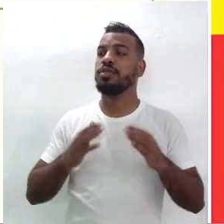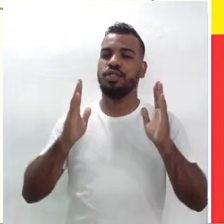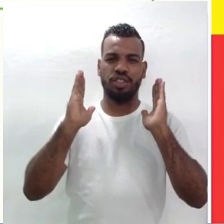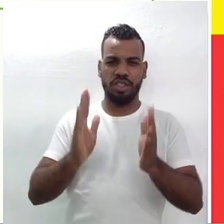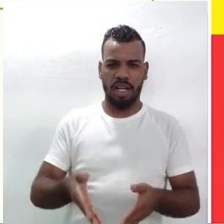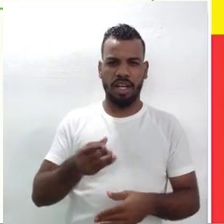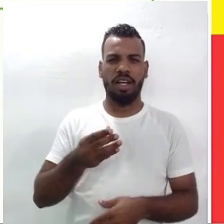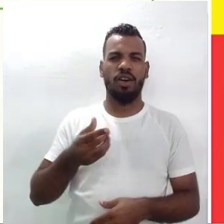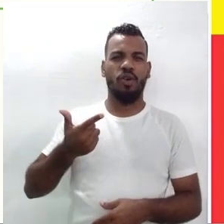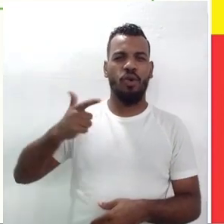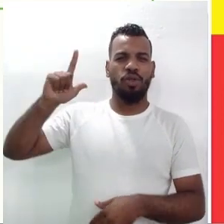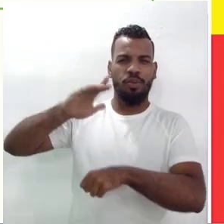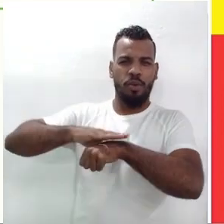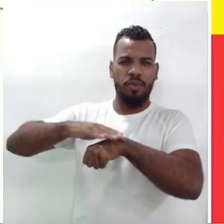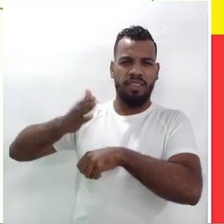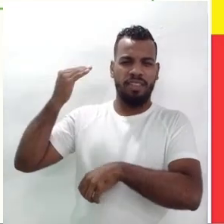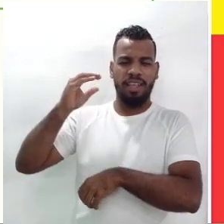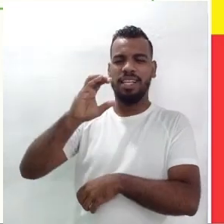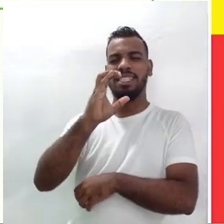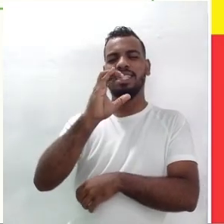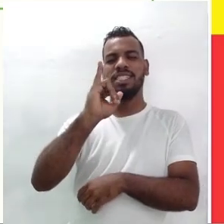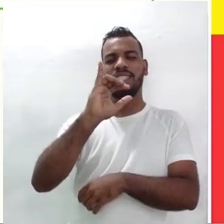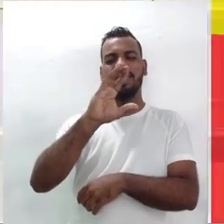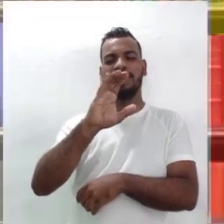sobre Cícero Dias,